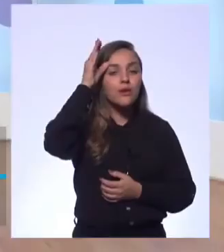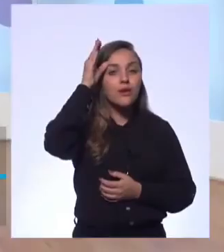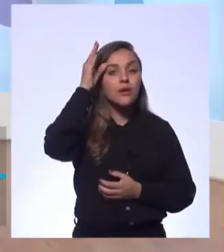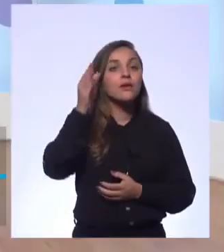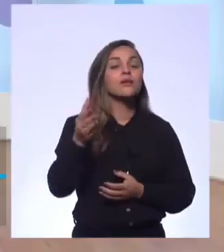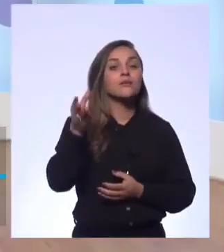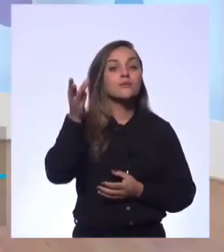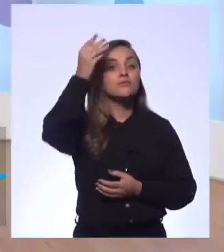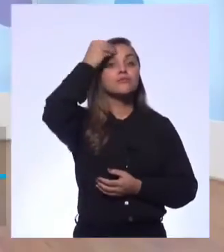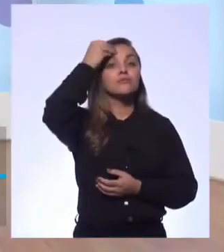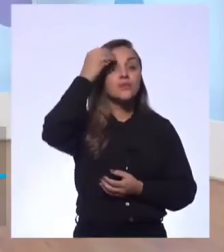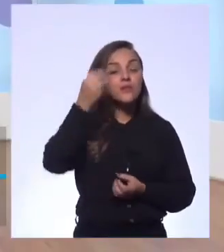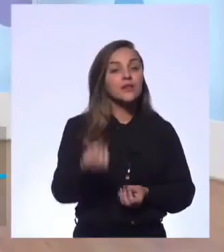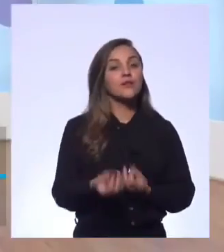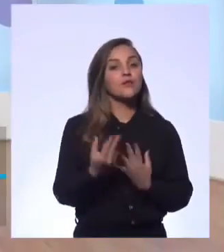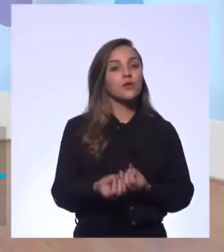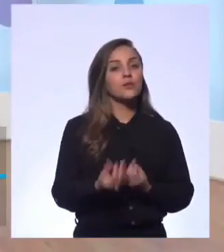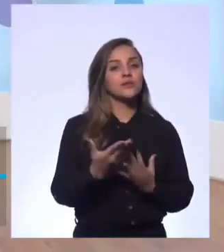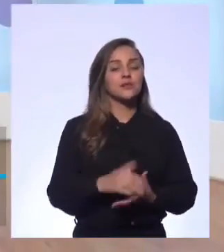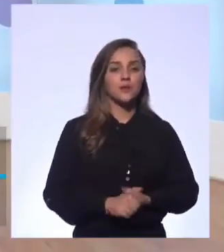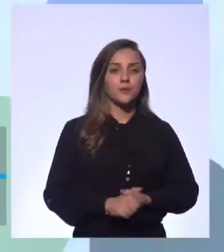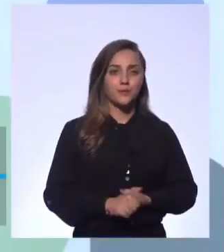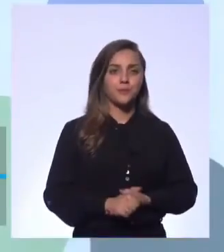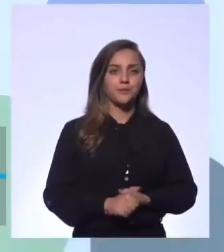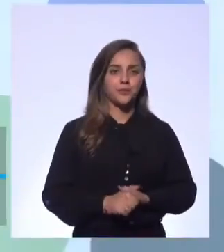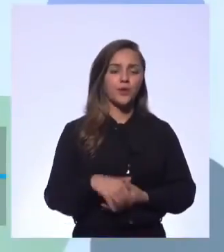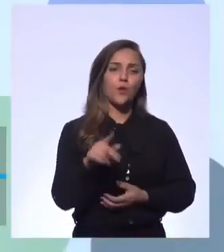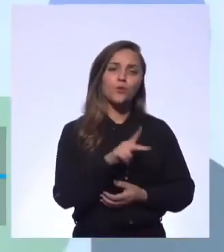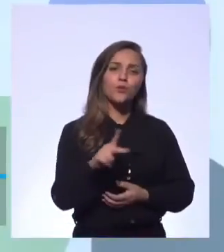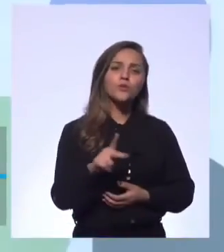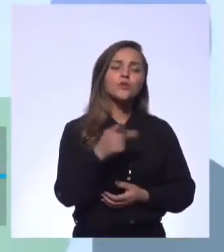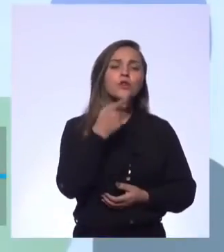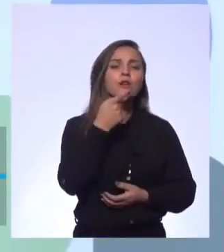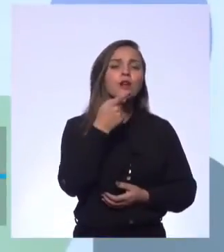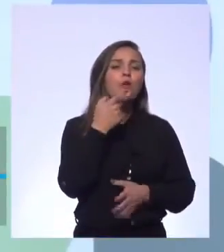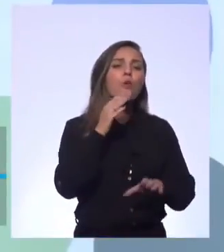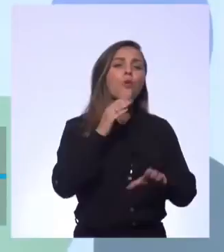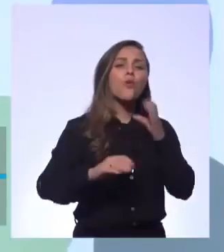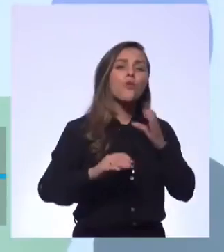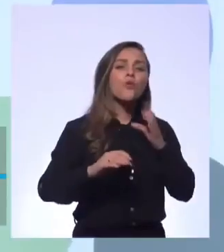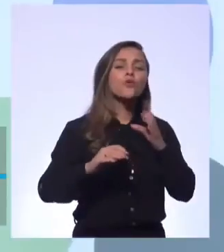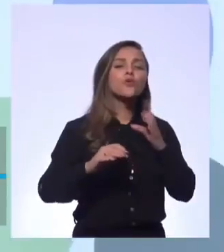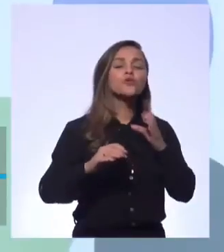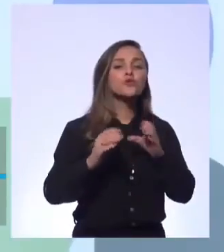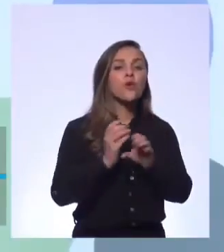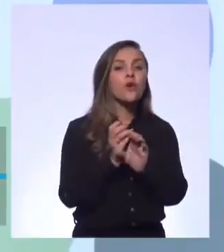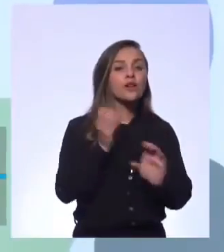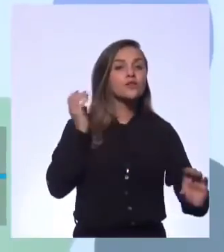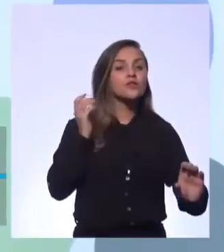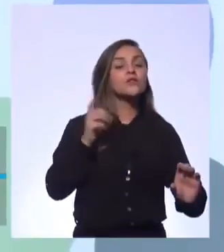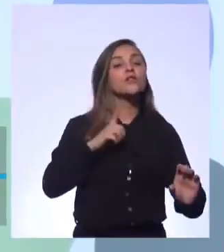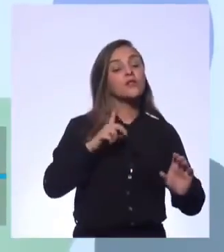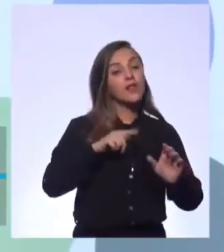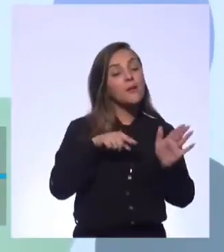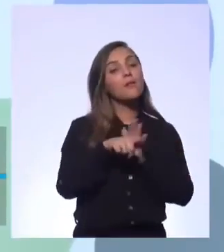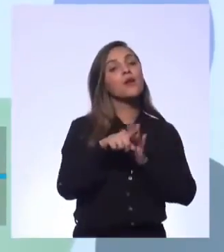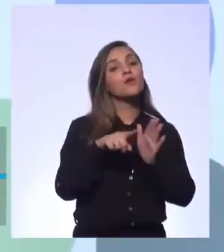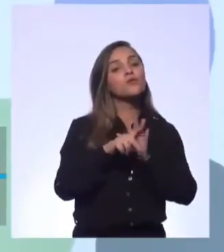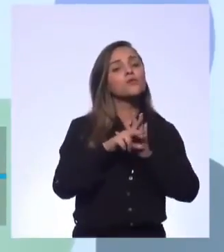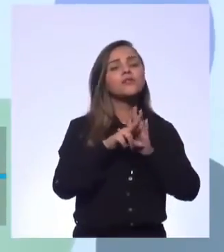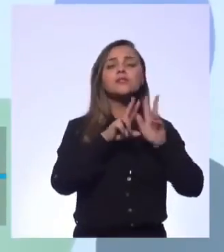antes de começarmos a aula, ele falou que, num concurso para engenharia, caiu perguntas ligadas à literatura. Pois é.